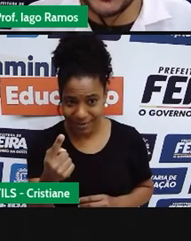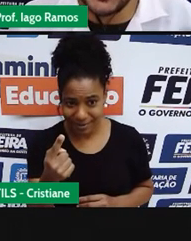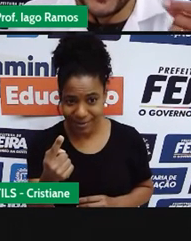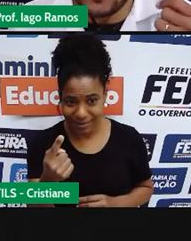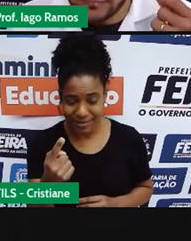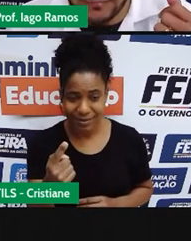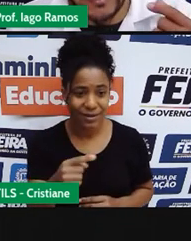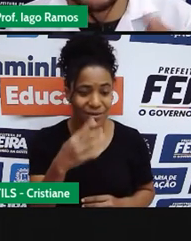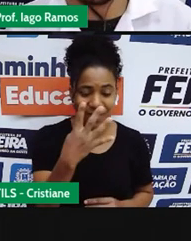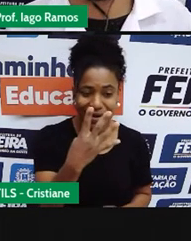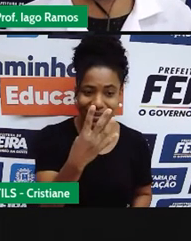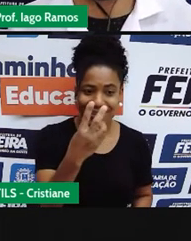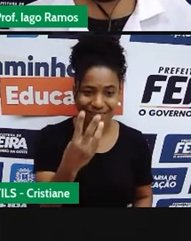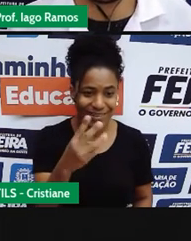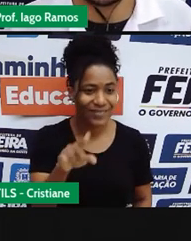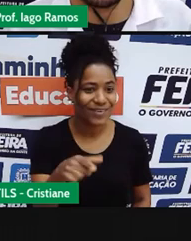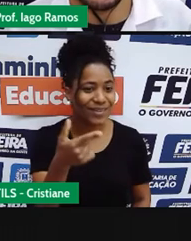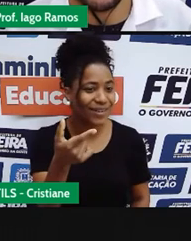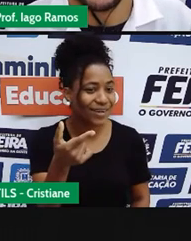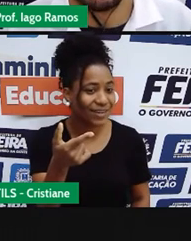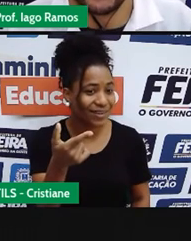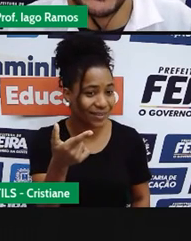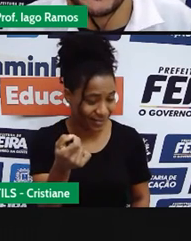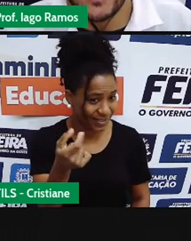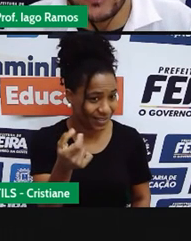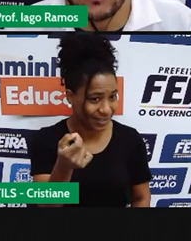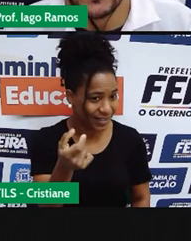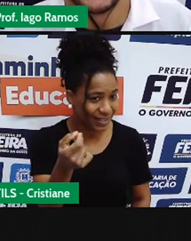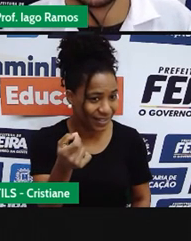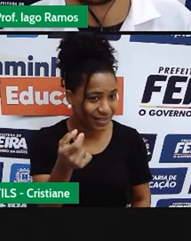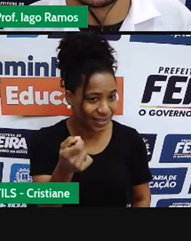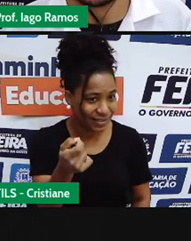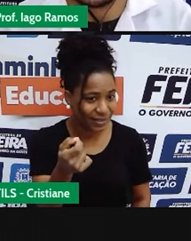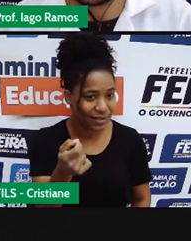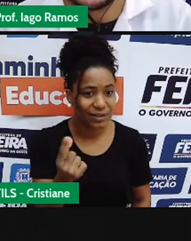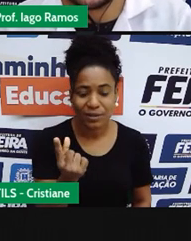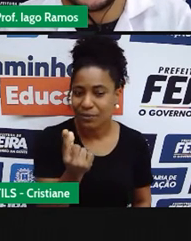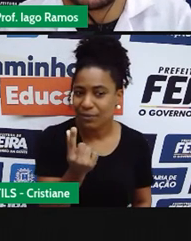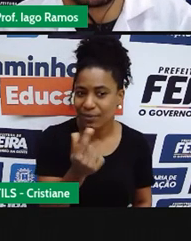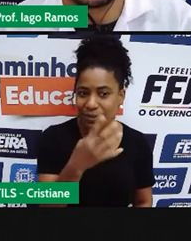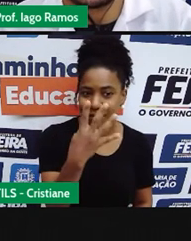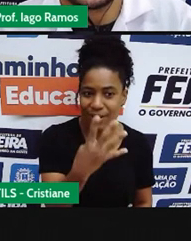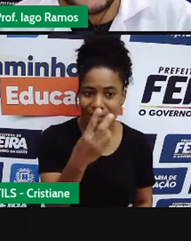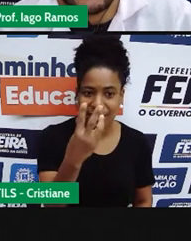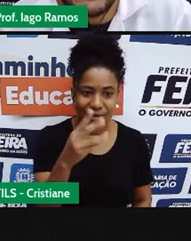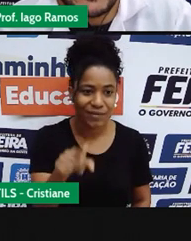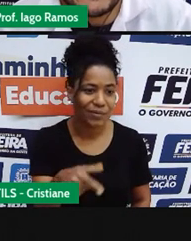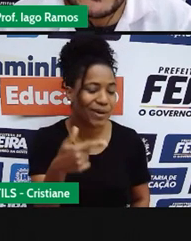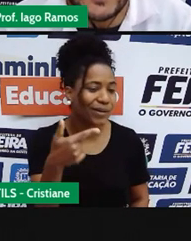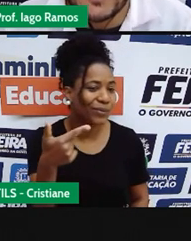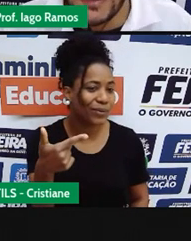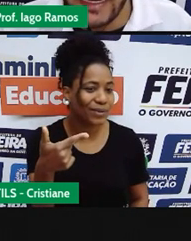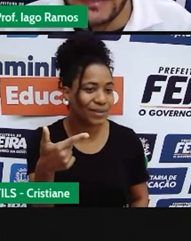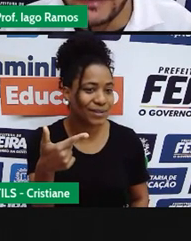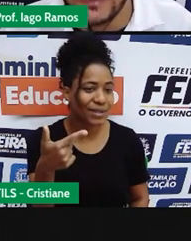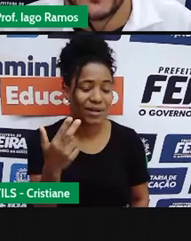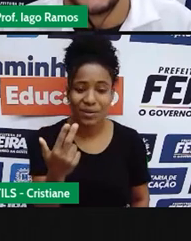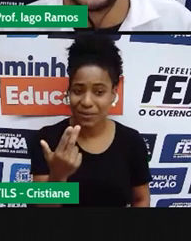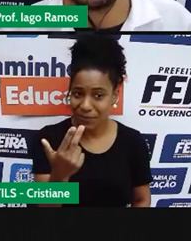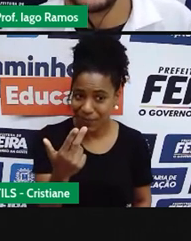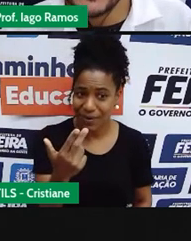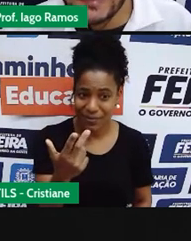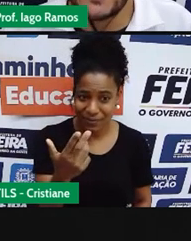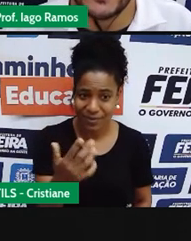dinheiro, pensando no sistema monetário, 43,2 é 43,2